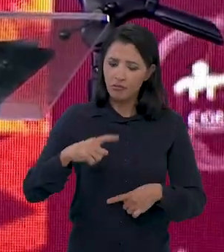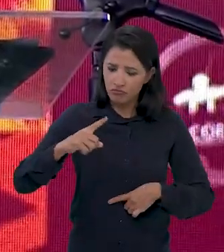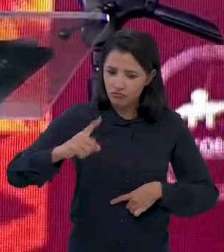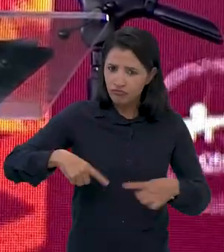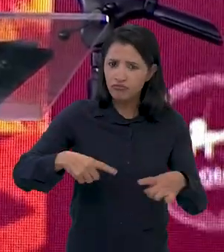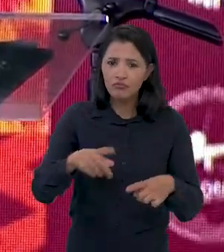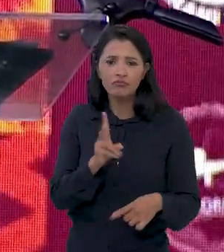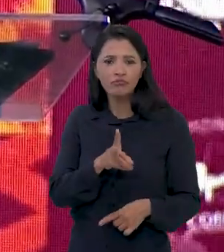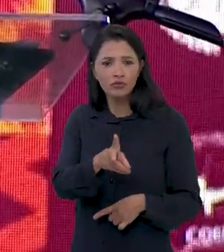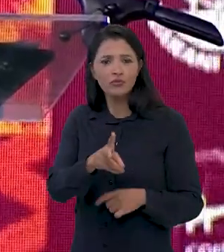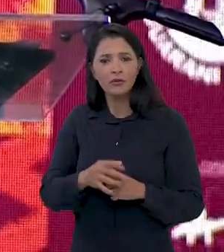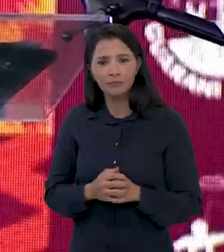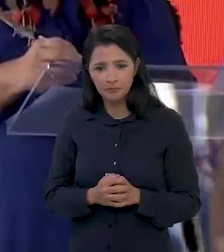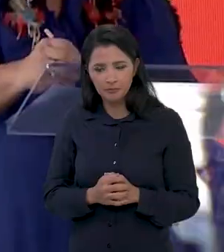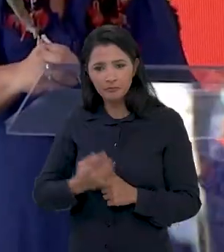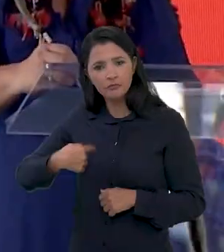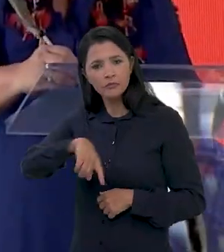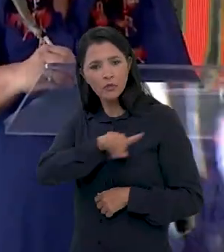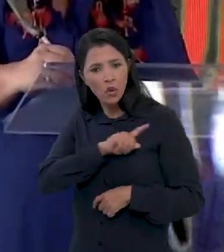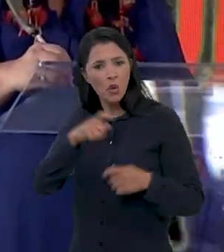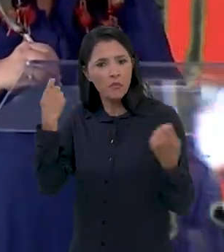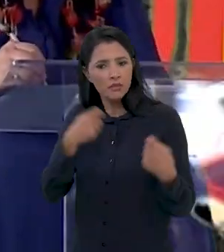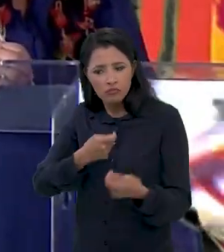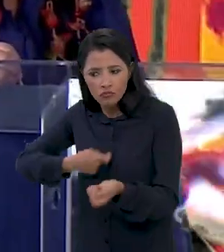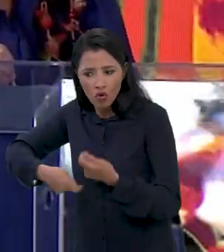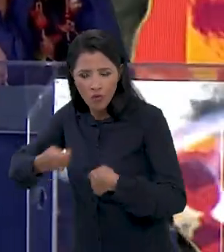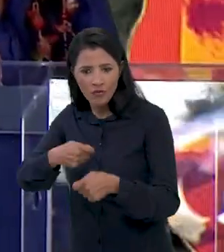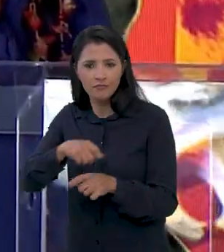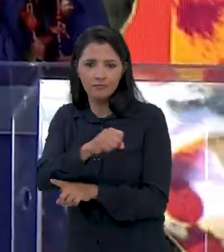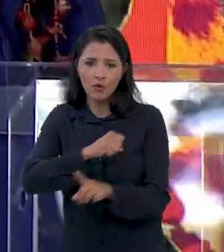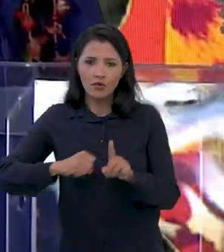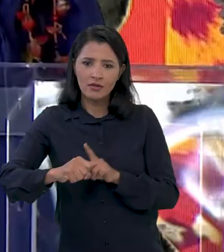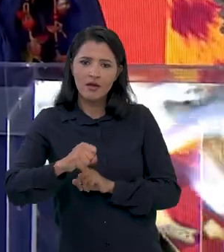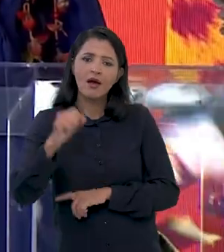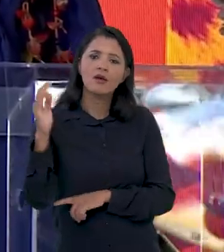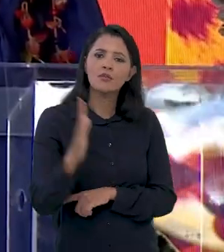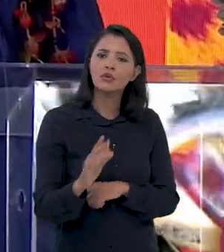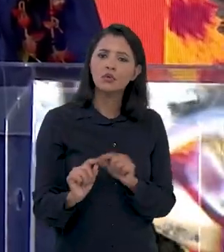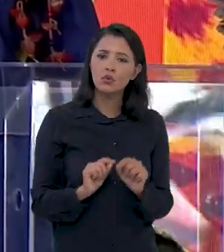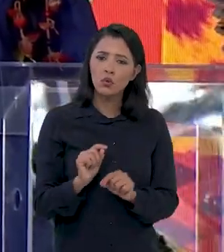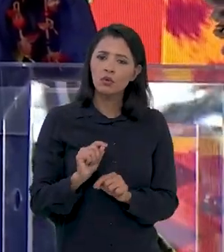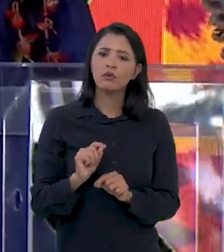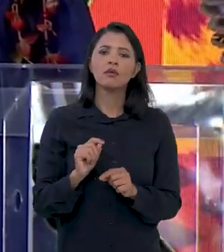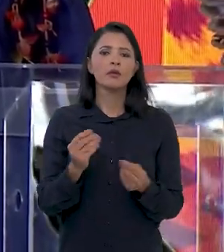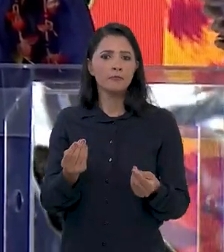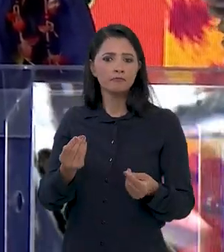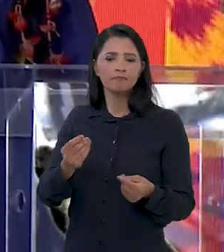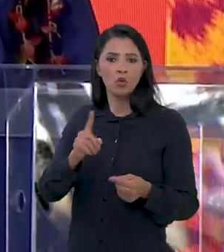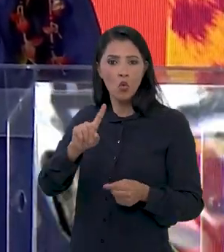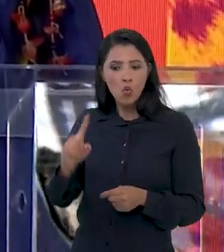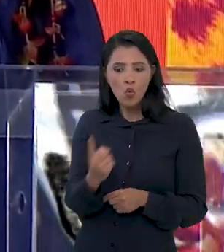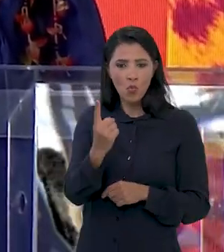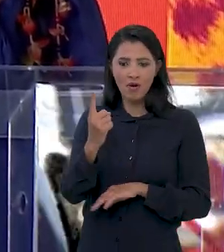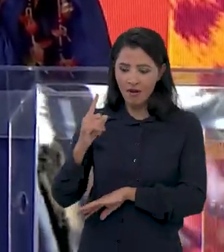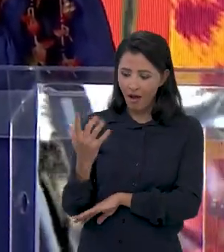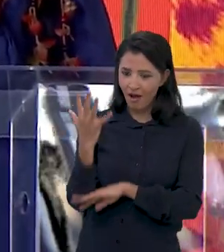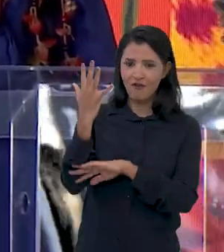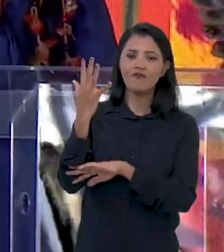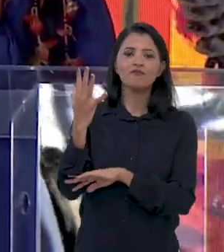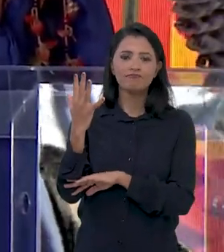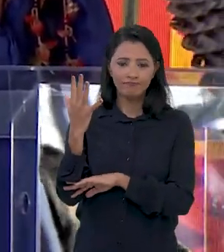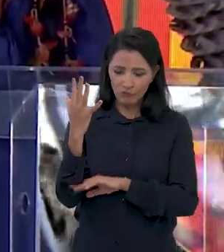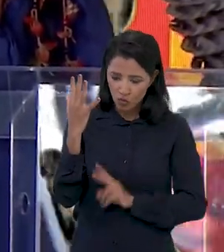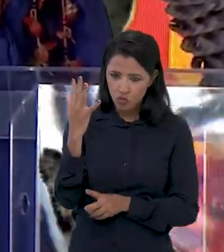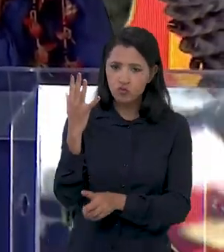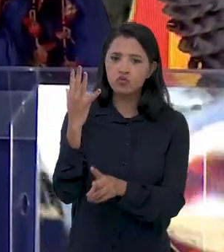Precisamos avançar. Nós temos que convencer a sociedade brasileira de que uma árvore